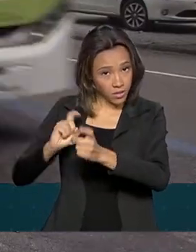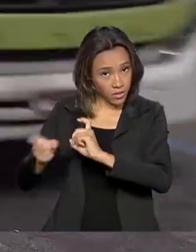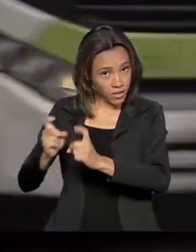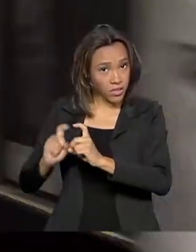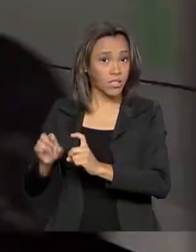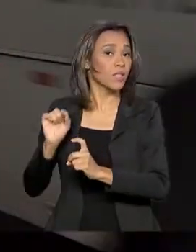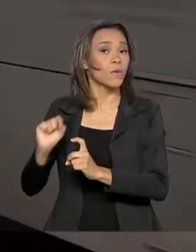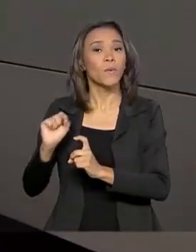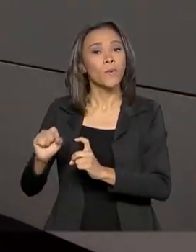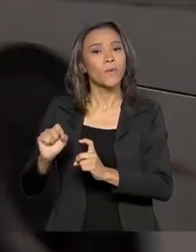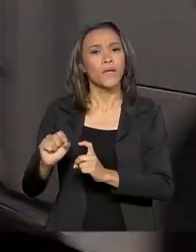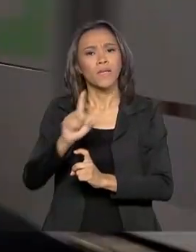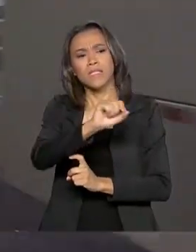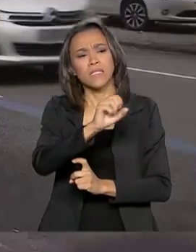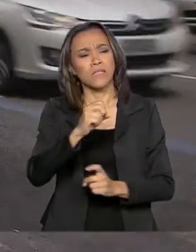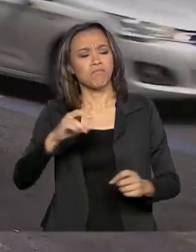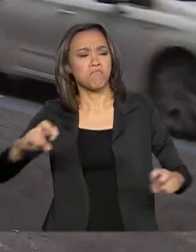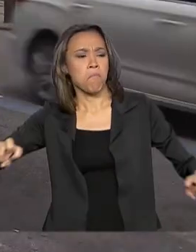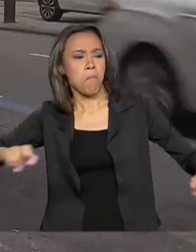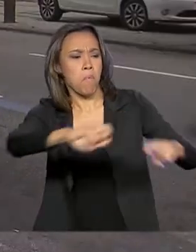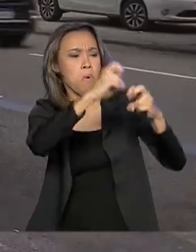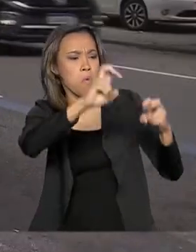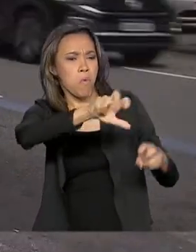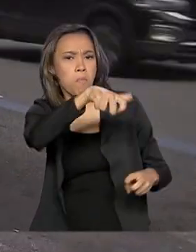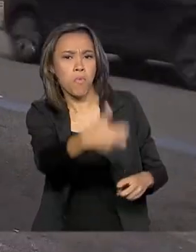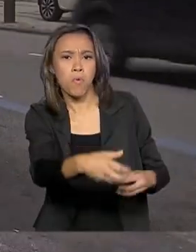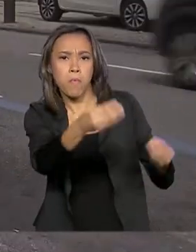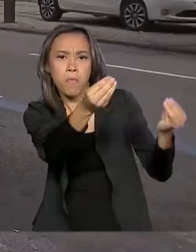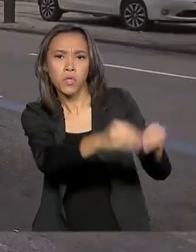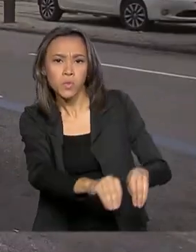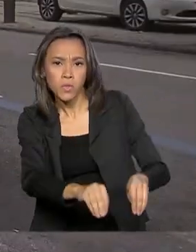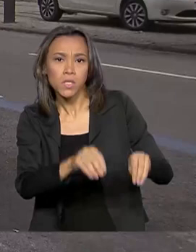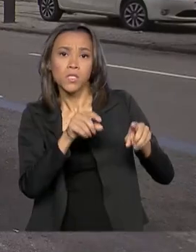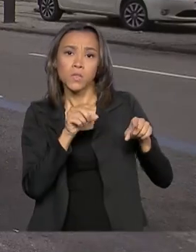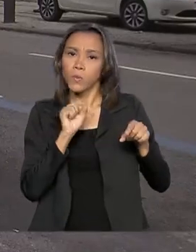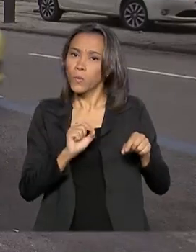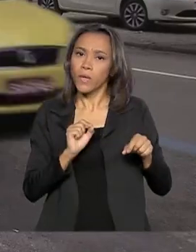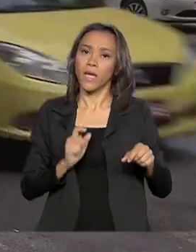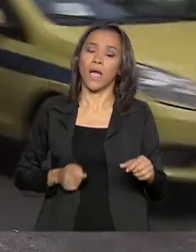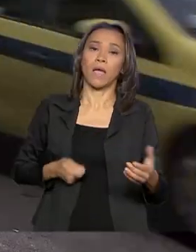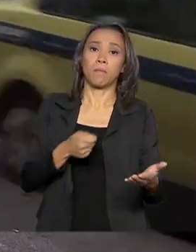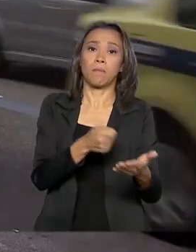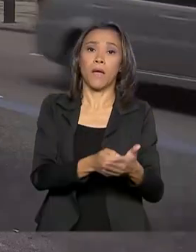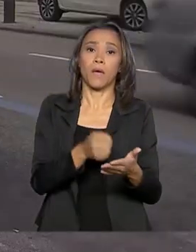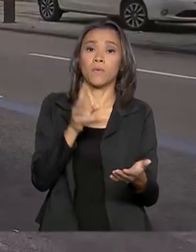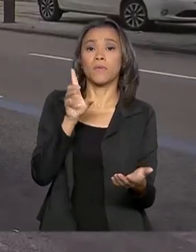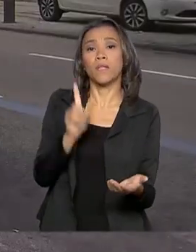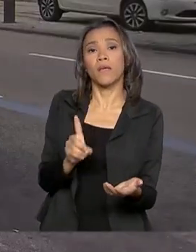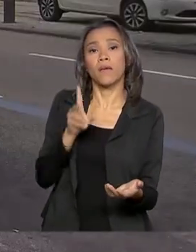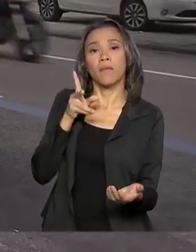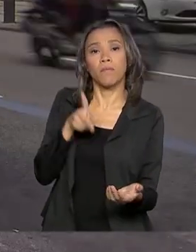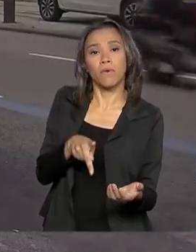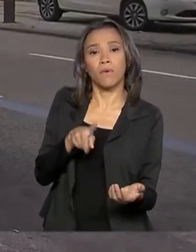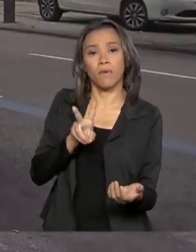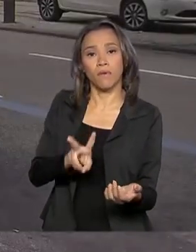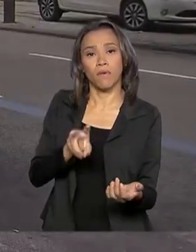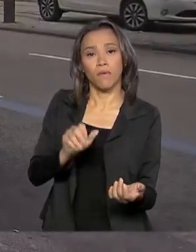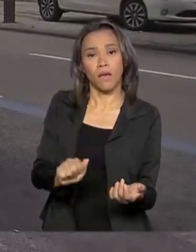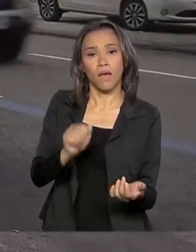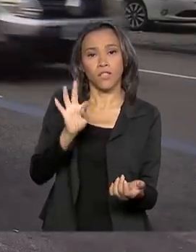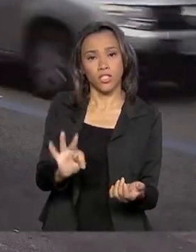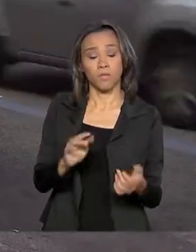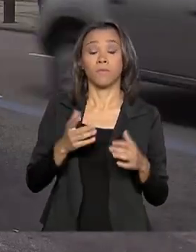causados por veículos automotores de vias terrestres, o DPVAT informou que 4 milhões de pessoas